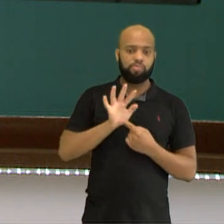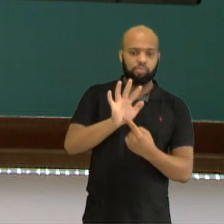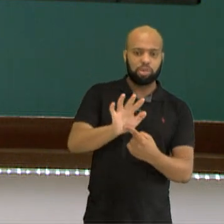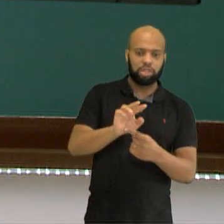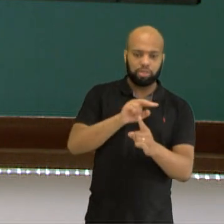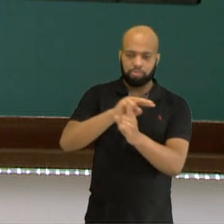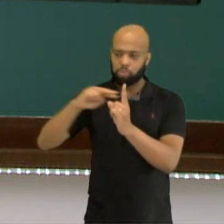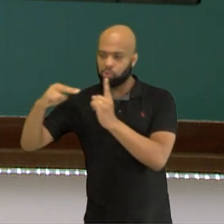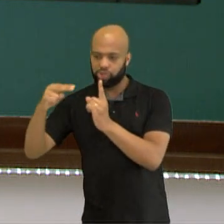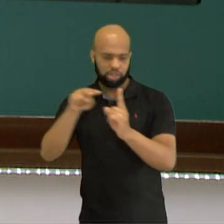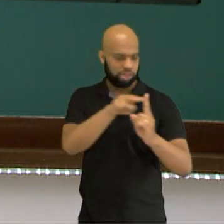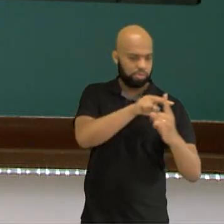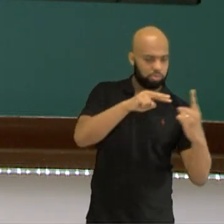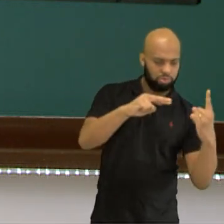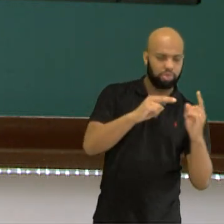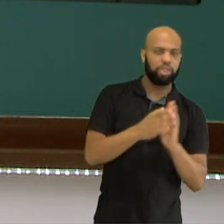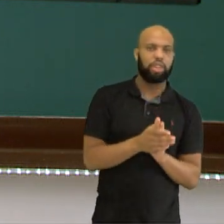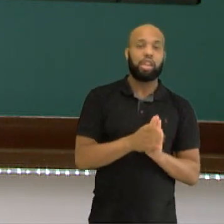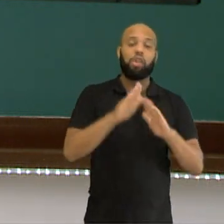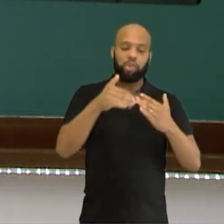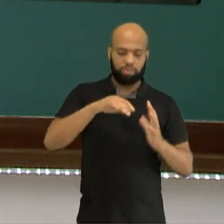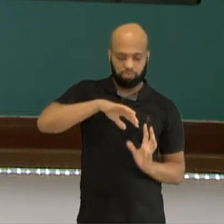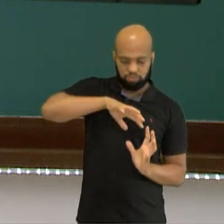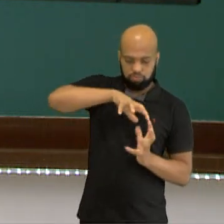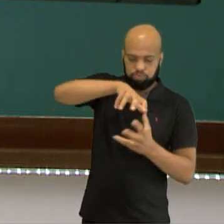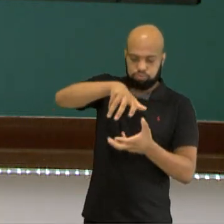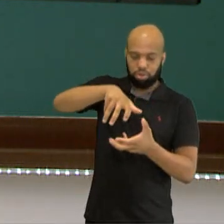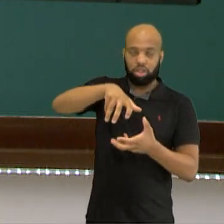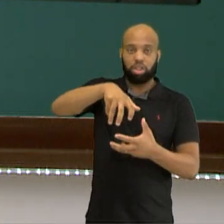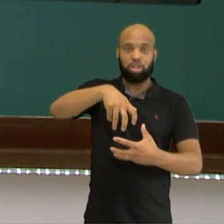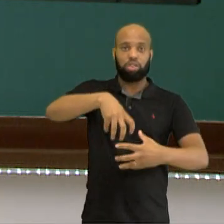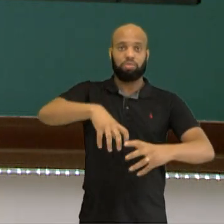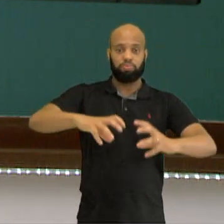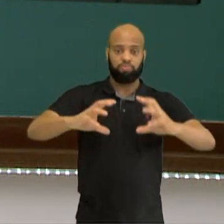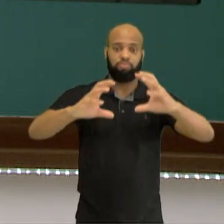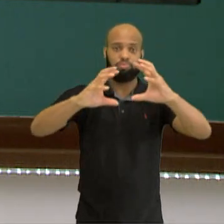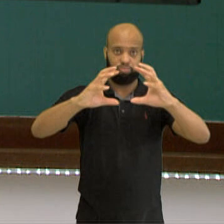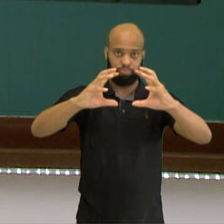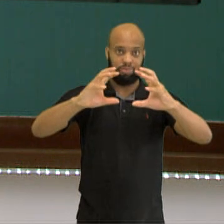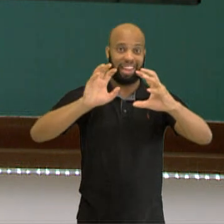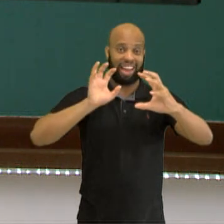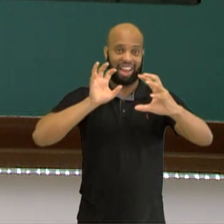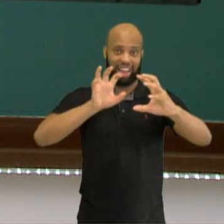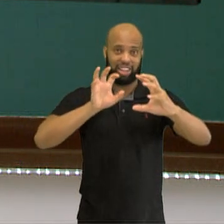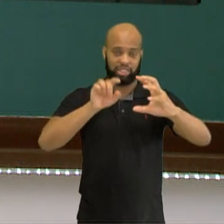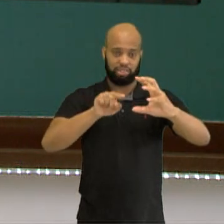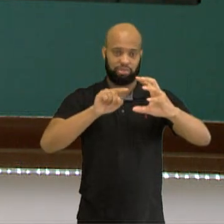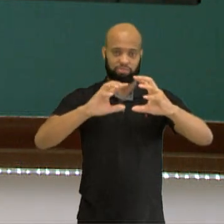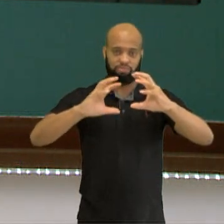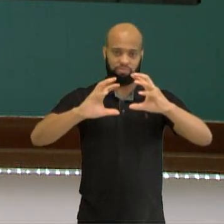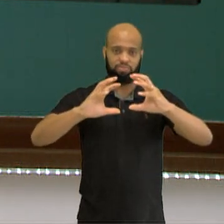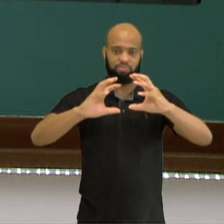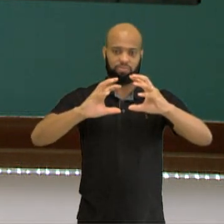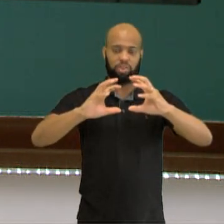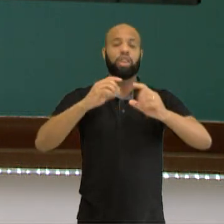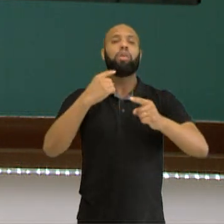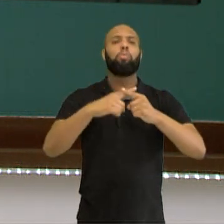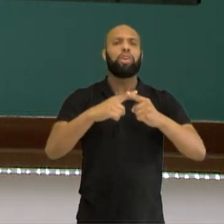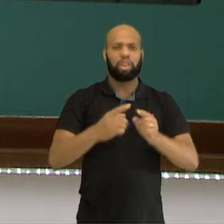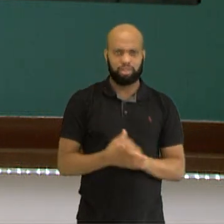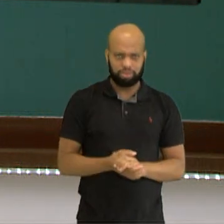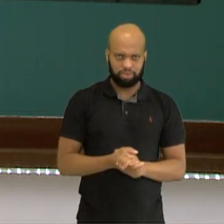Ou seja, o nosso planeta tem um formato quase esférico. Porque os